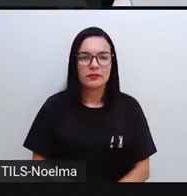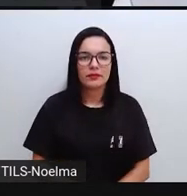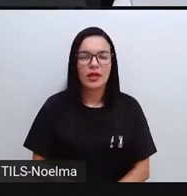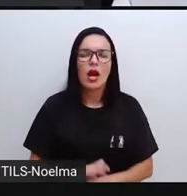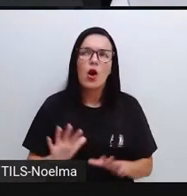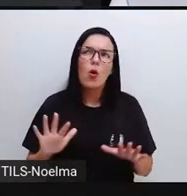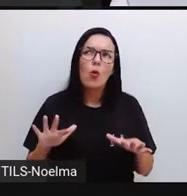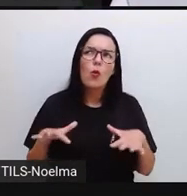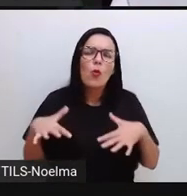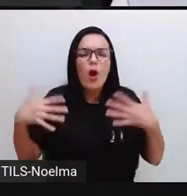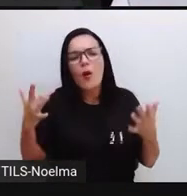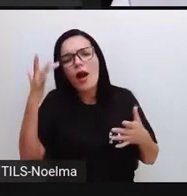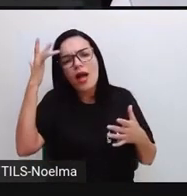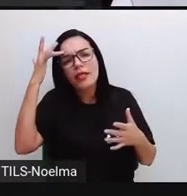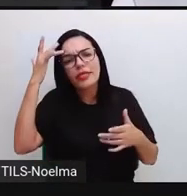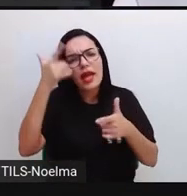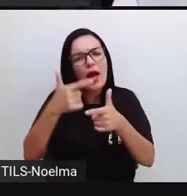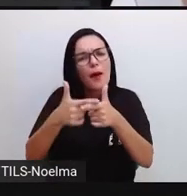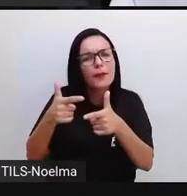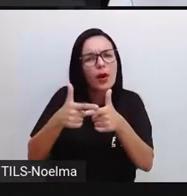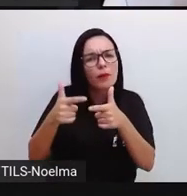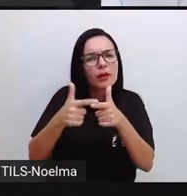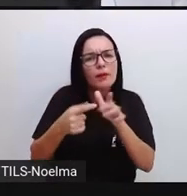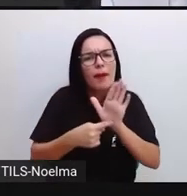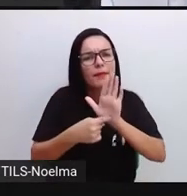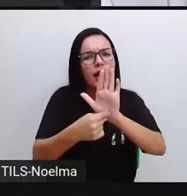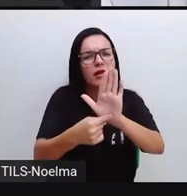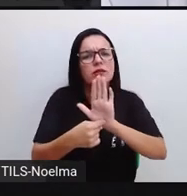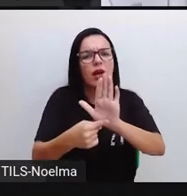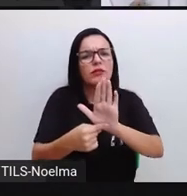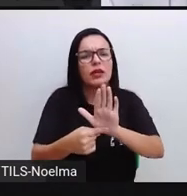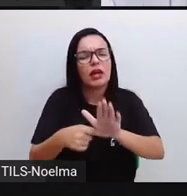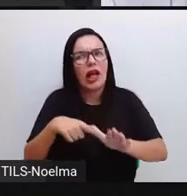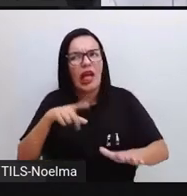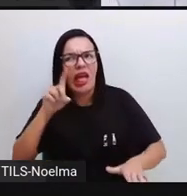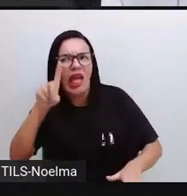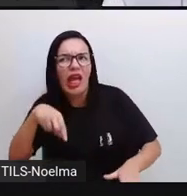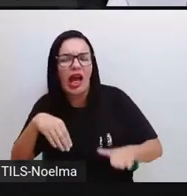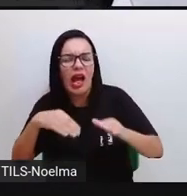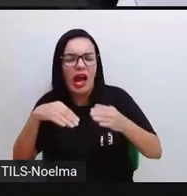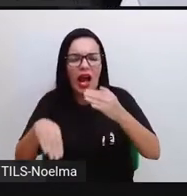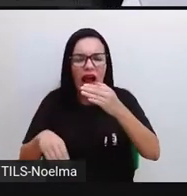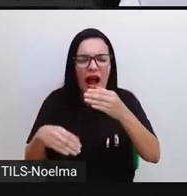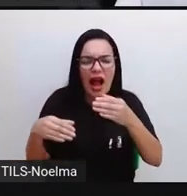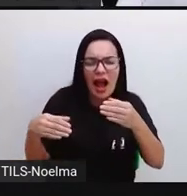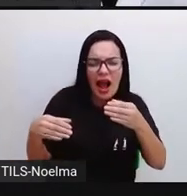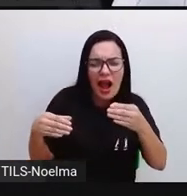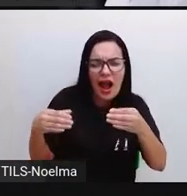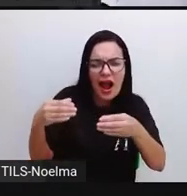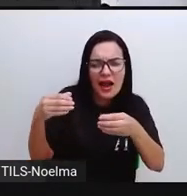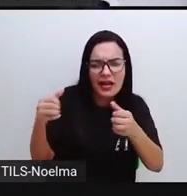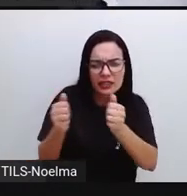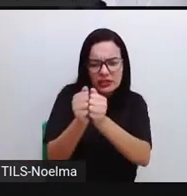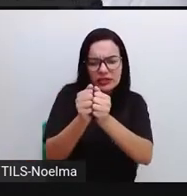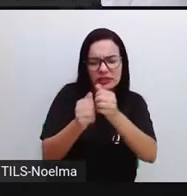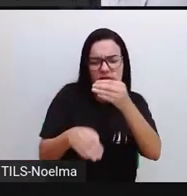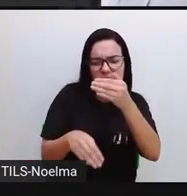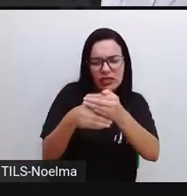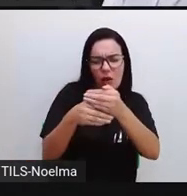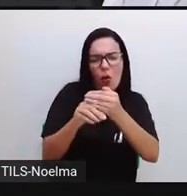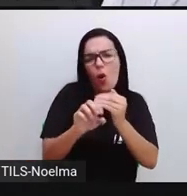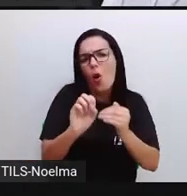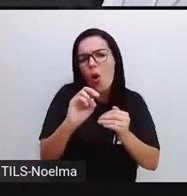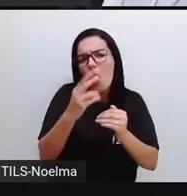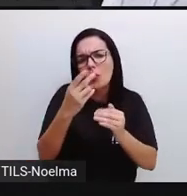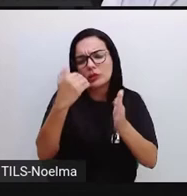Então, qual é a ideia que esse problema apresenta? Será que é uma adição ou será que é uma subtração? O que é que vocês acham?